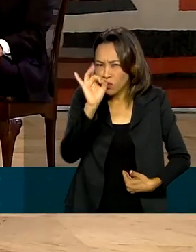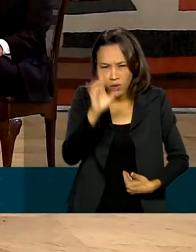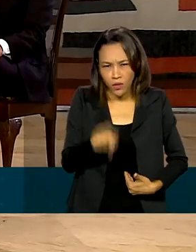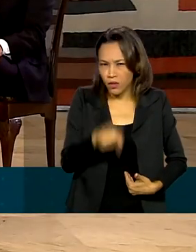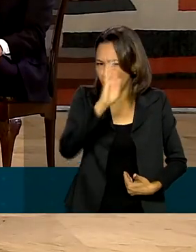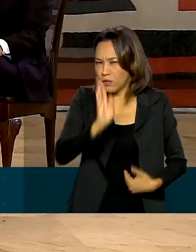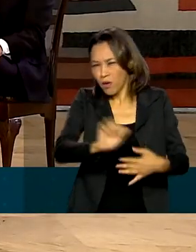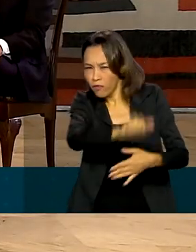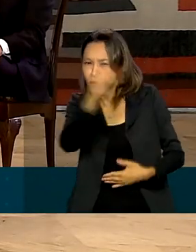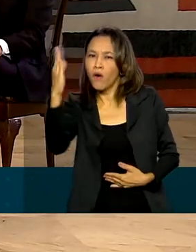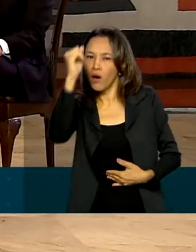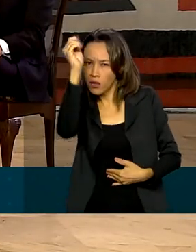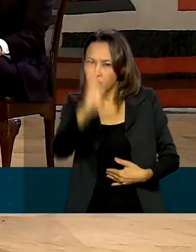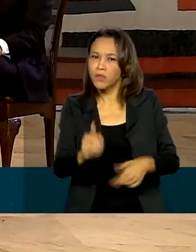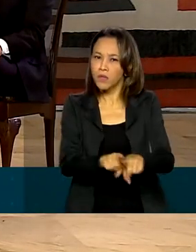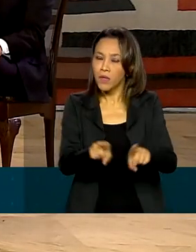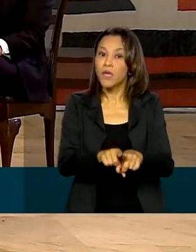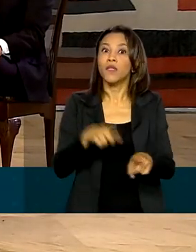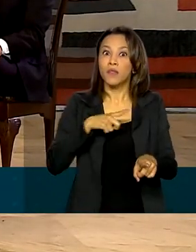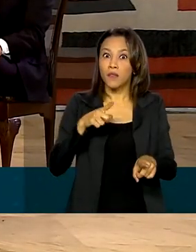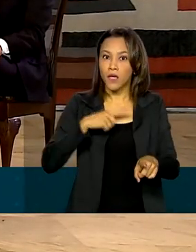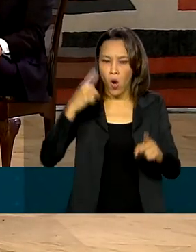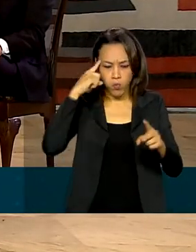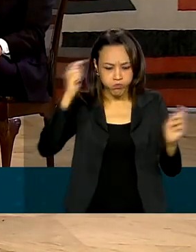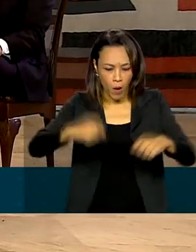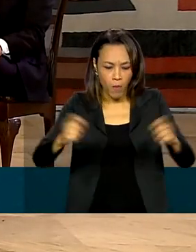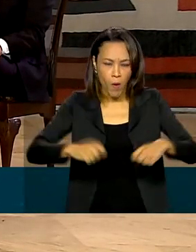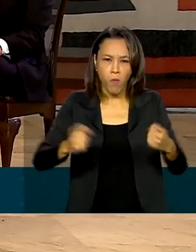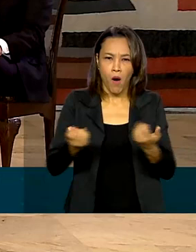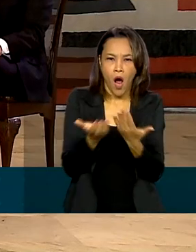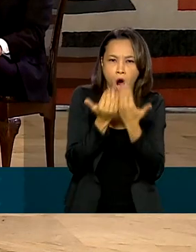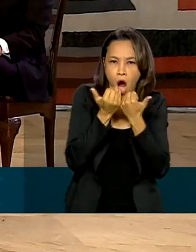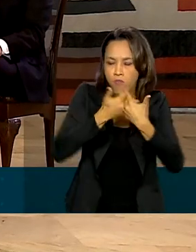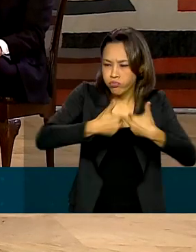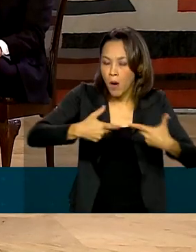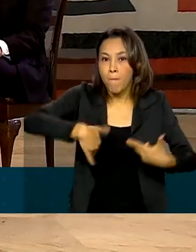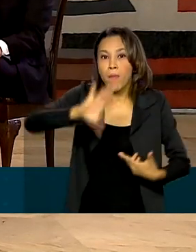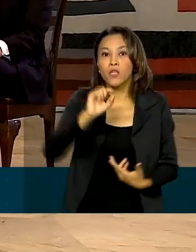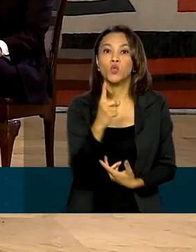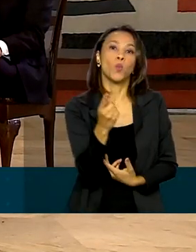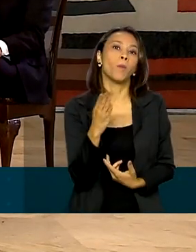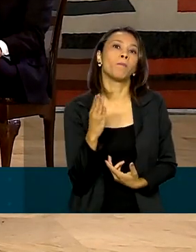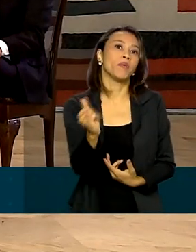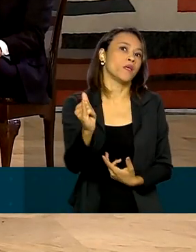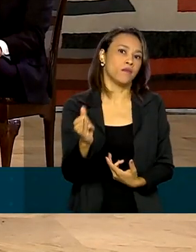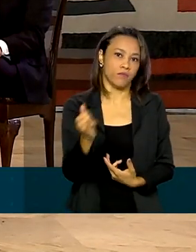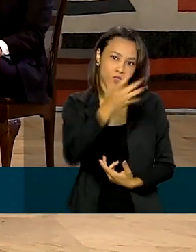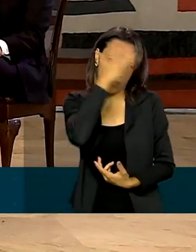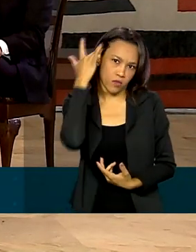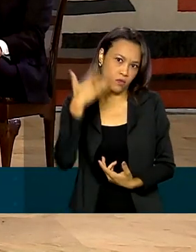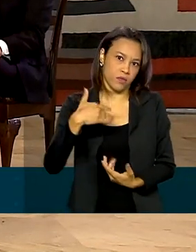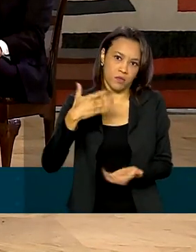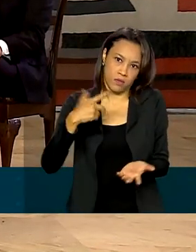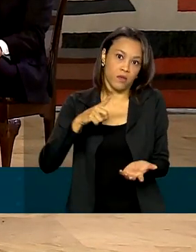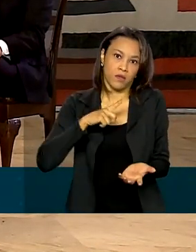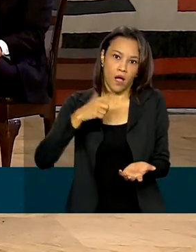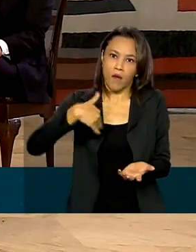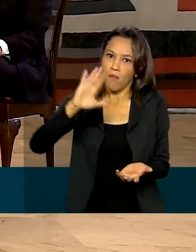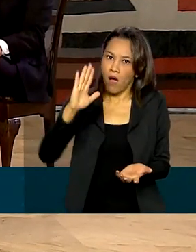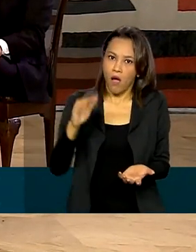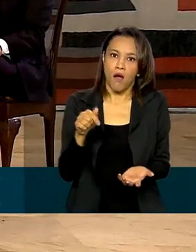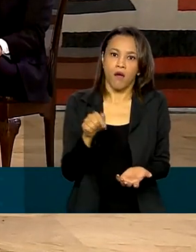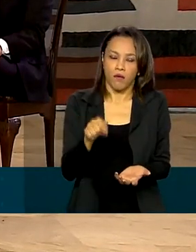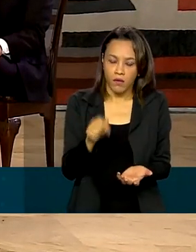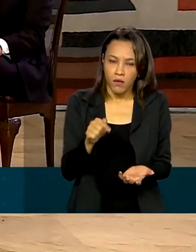Brasil hoje tem a capacidade, nosso agro tem a capacidade de alimentar mais de um bilhão de pessoas e alimenta mais de um bilhão de pessoas com as nossas